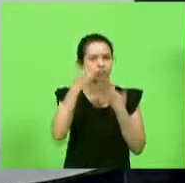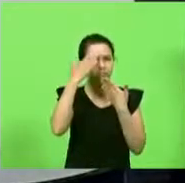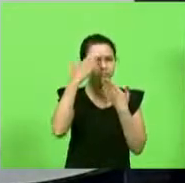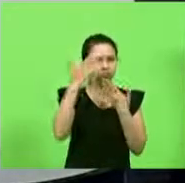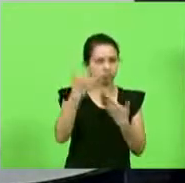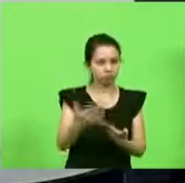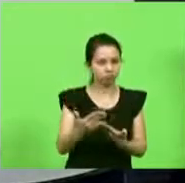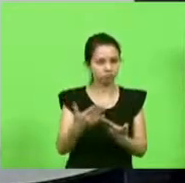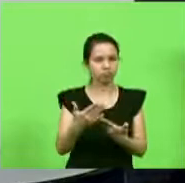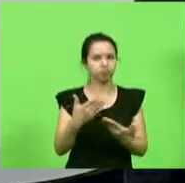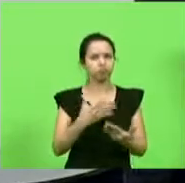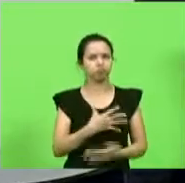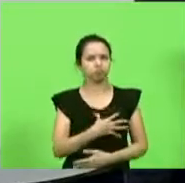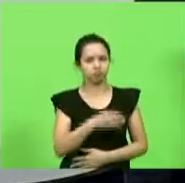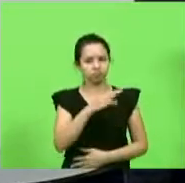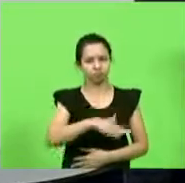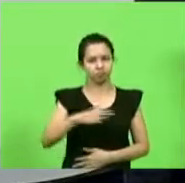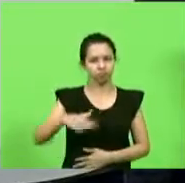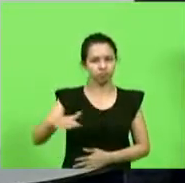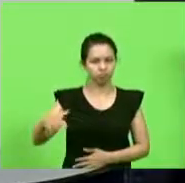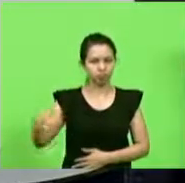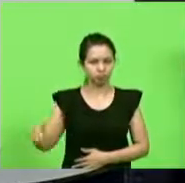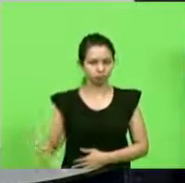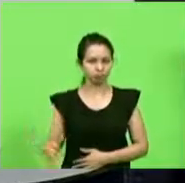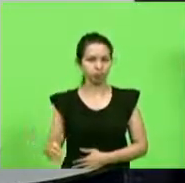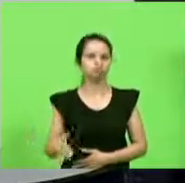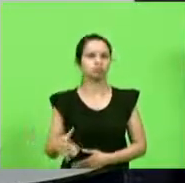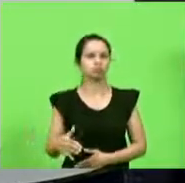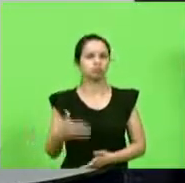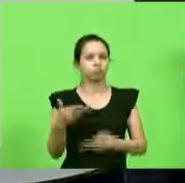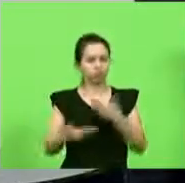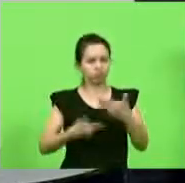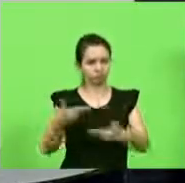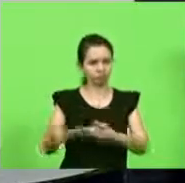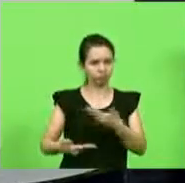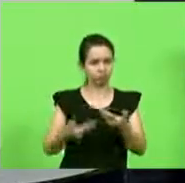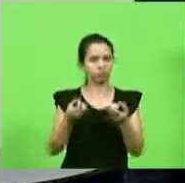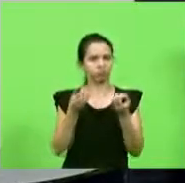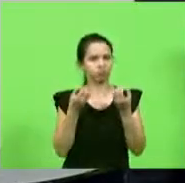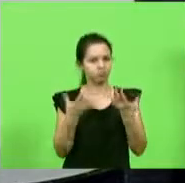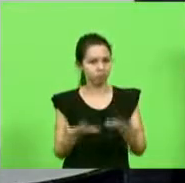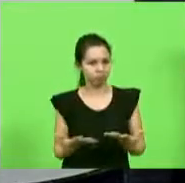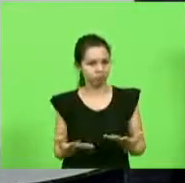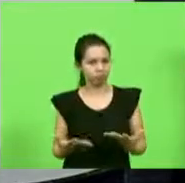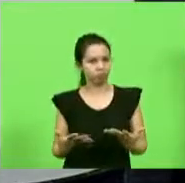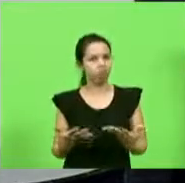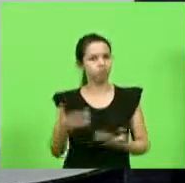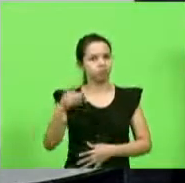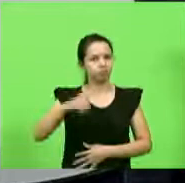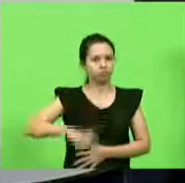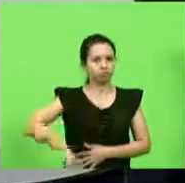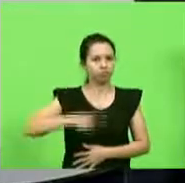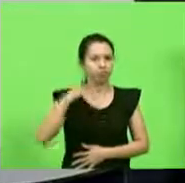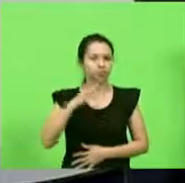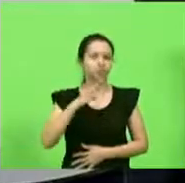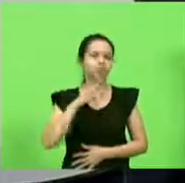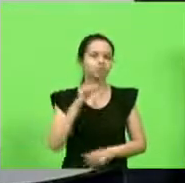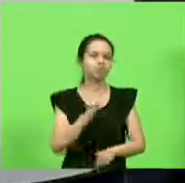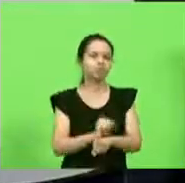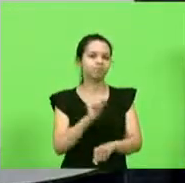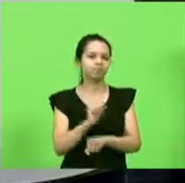pelos seus filhos que dela muito bem cuida e mais ainda deputado Berlanda está